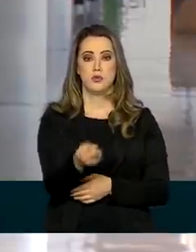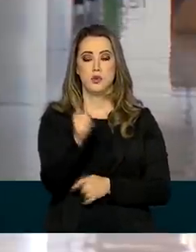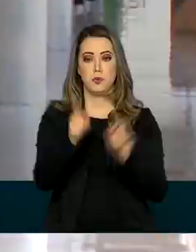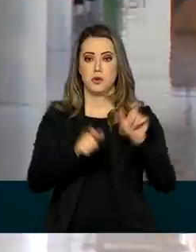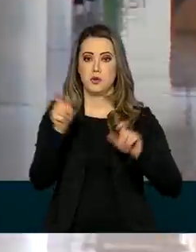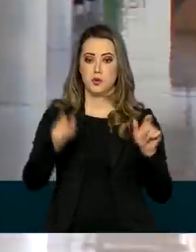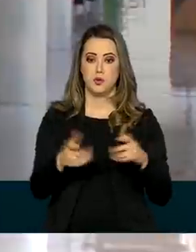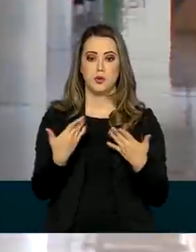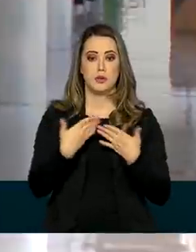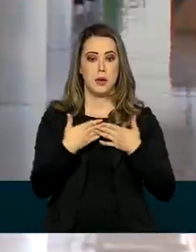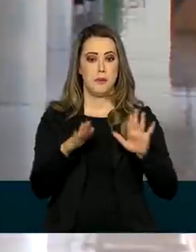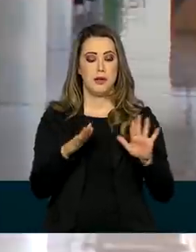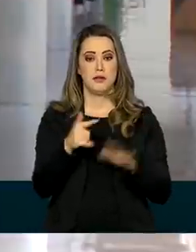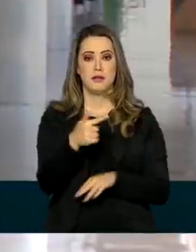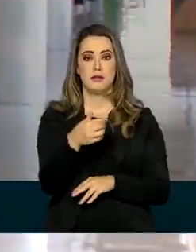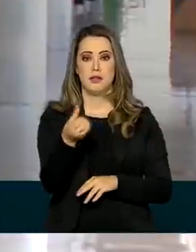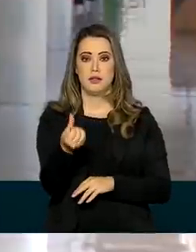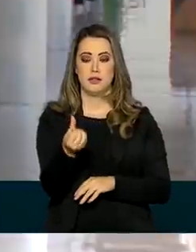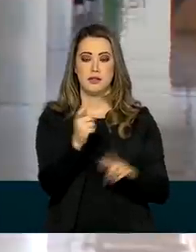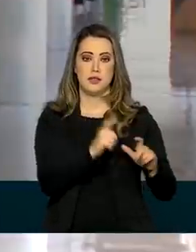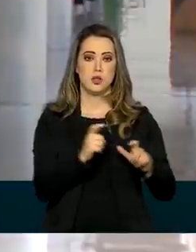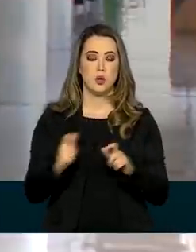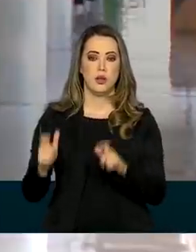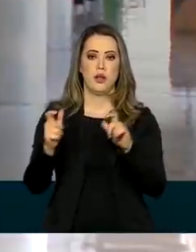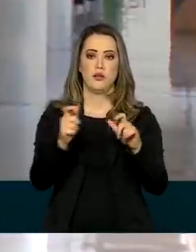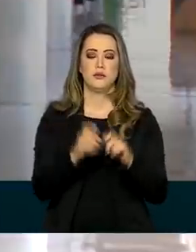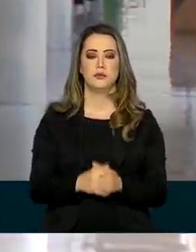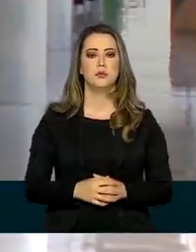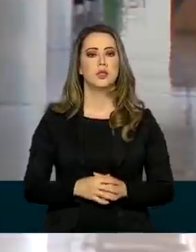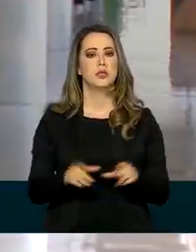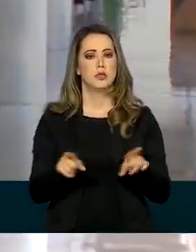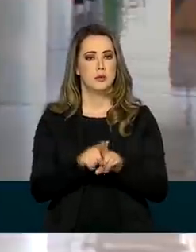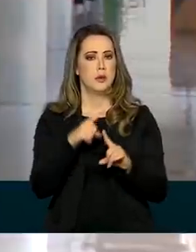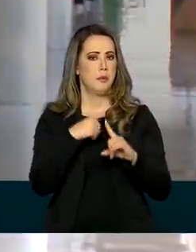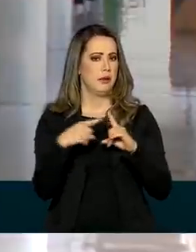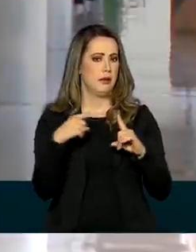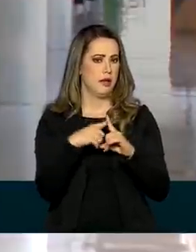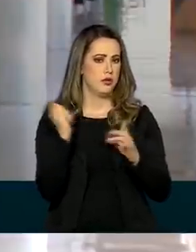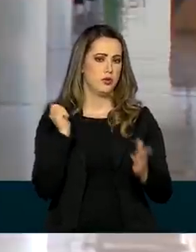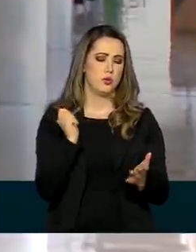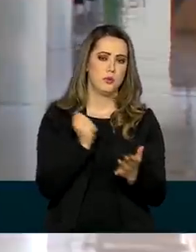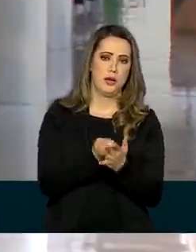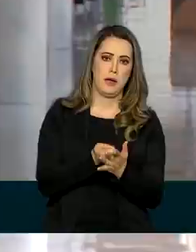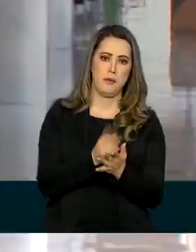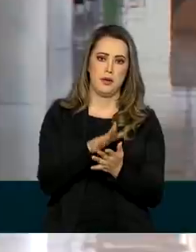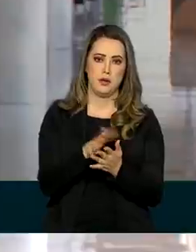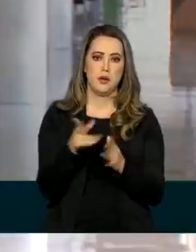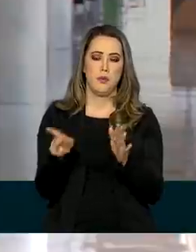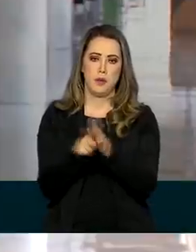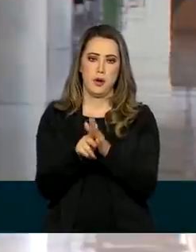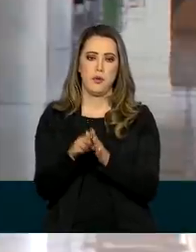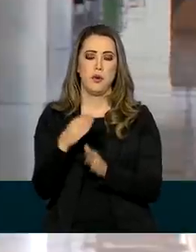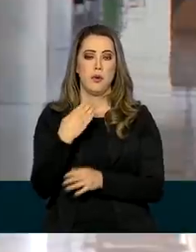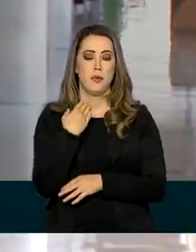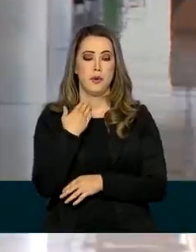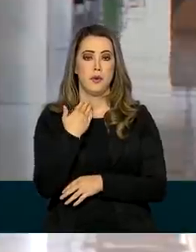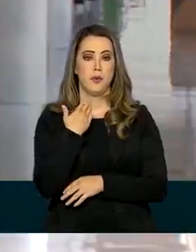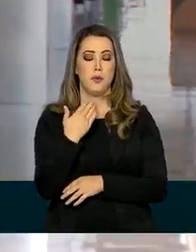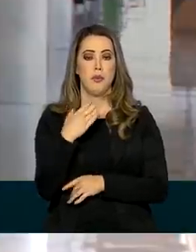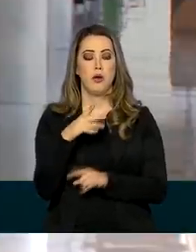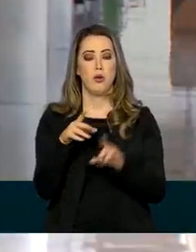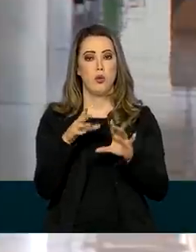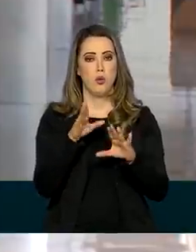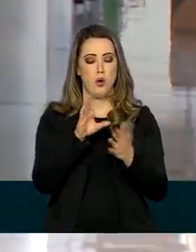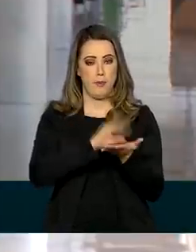76 agências. Além disso, metade dos pagamentos deve ser feito por meio de contas digitais, ou seja, sem que a pessoa